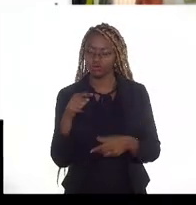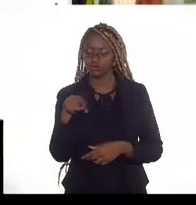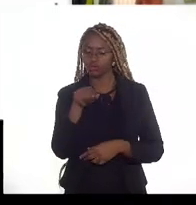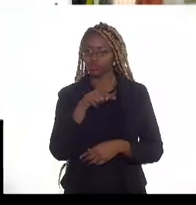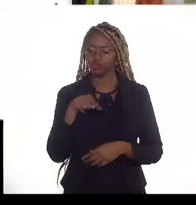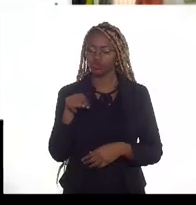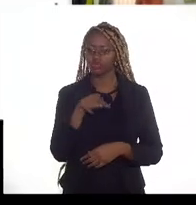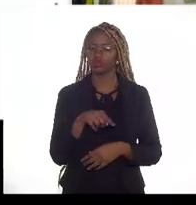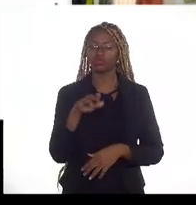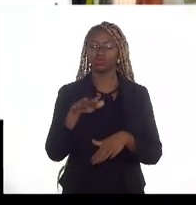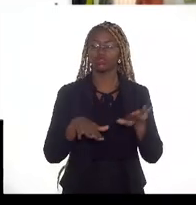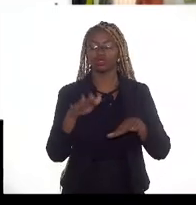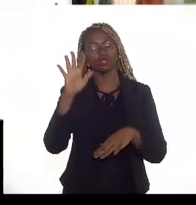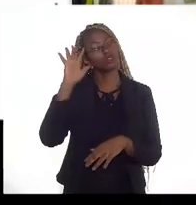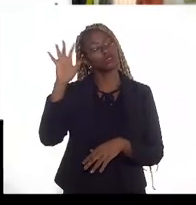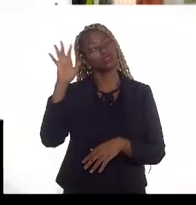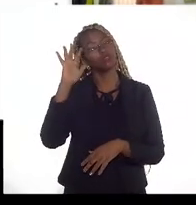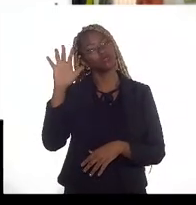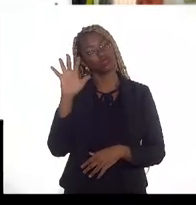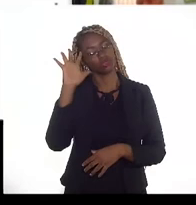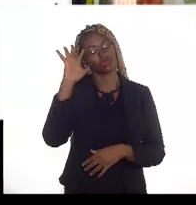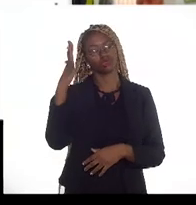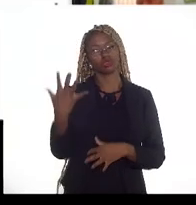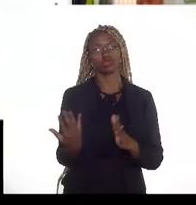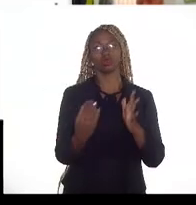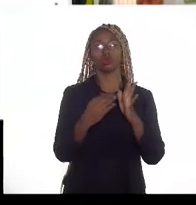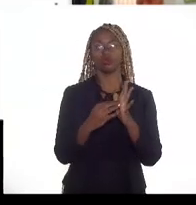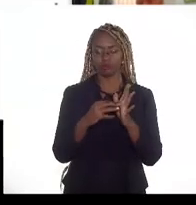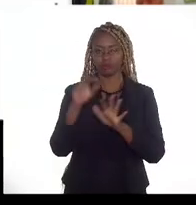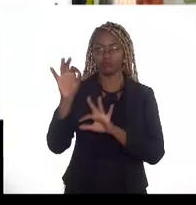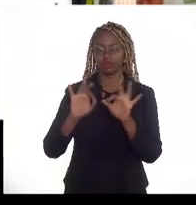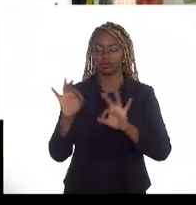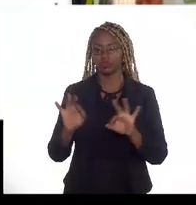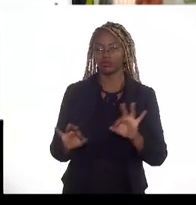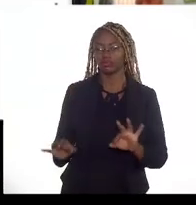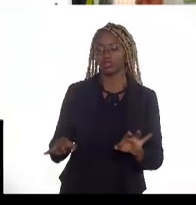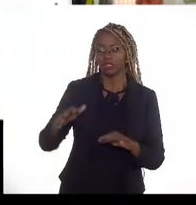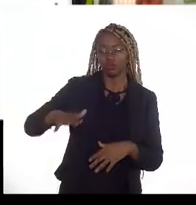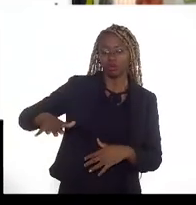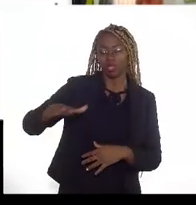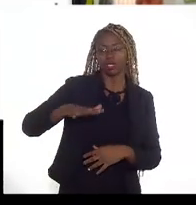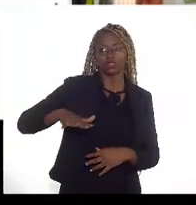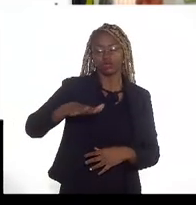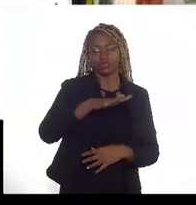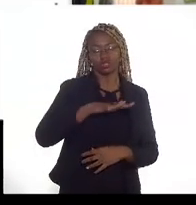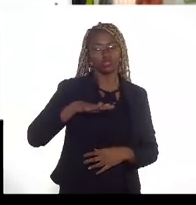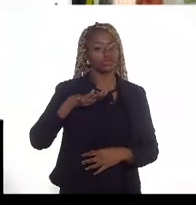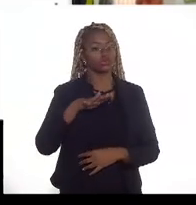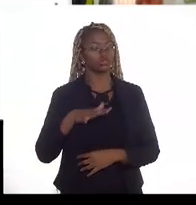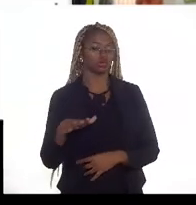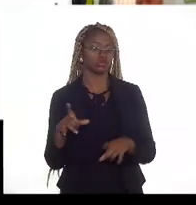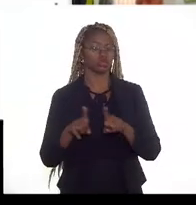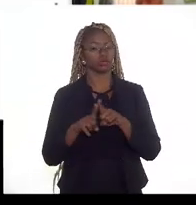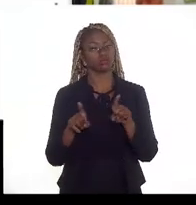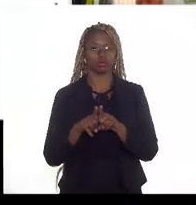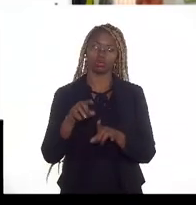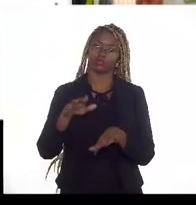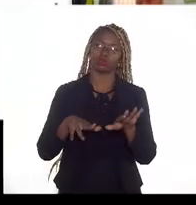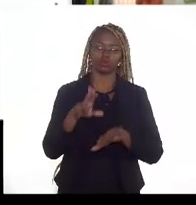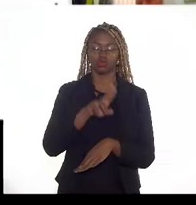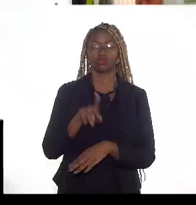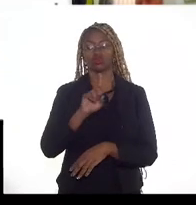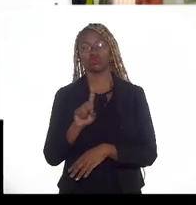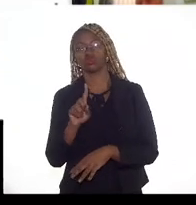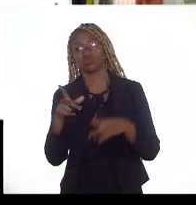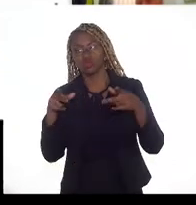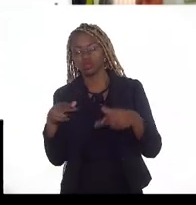muitas vezes é mais imaginar que soluções aplicáveis em um projeto, uma certa região, sejam necessariamente se aplicáveis ao outro. Por isso que a gente tem